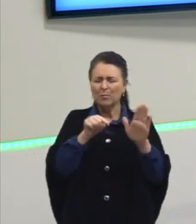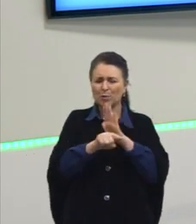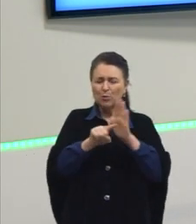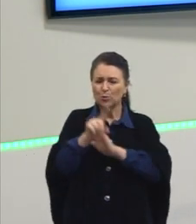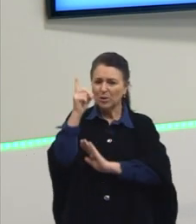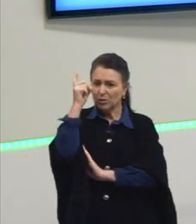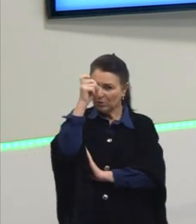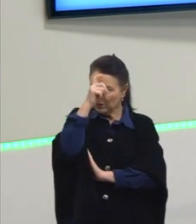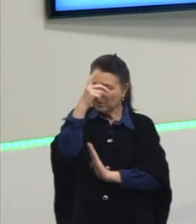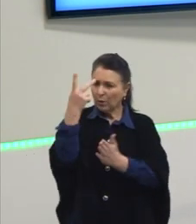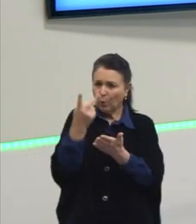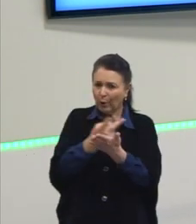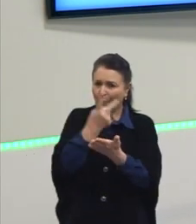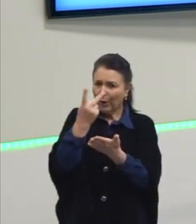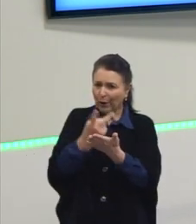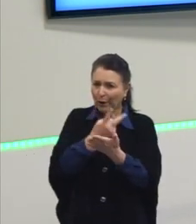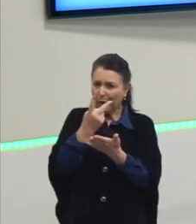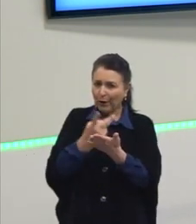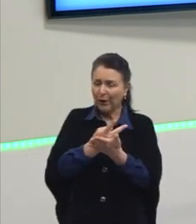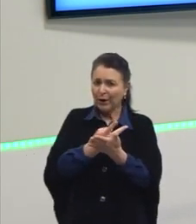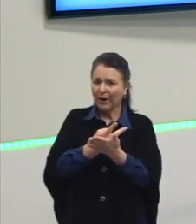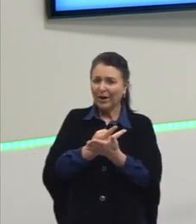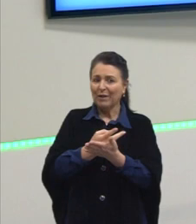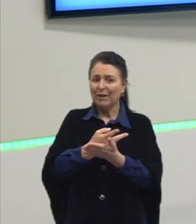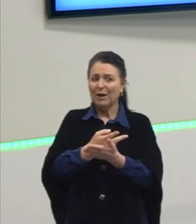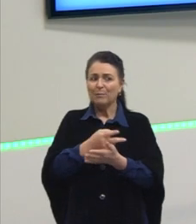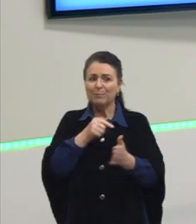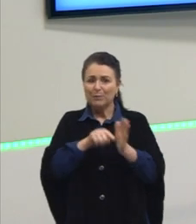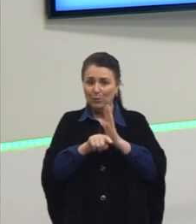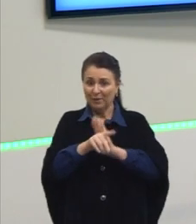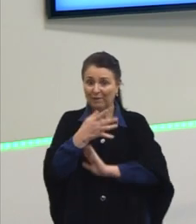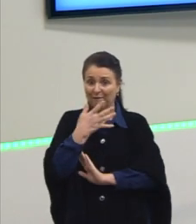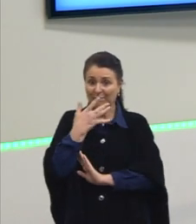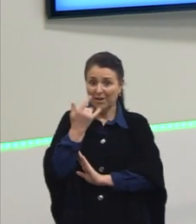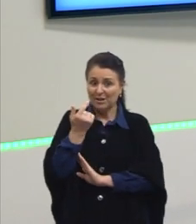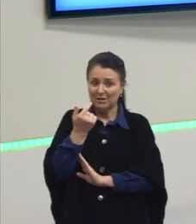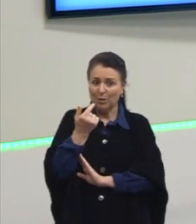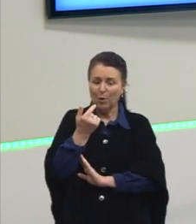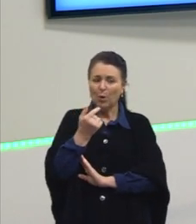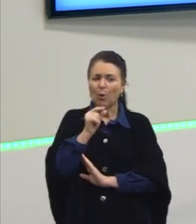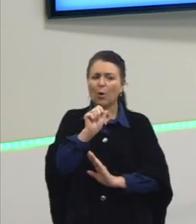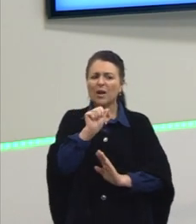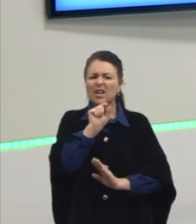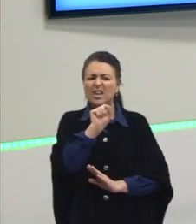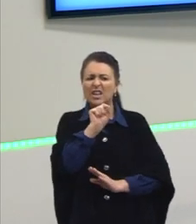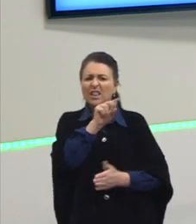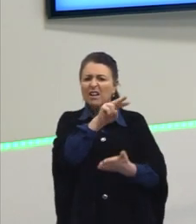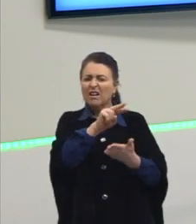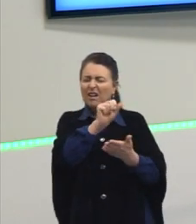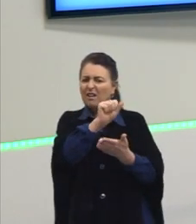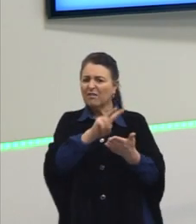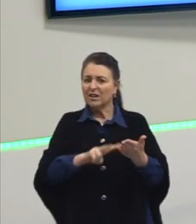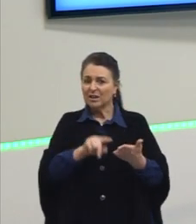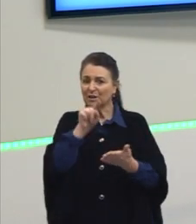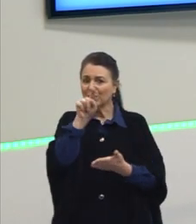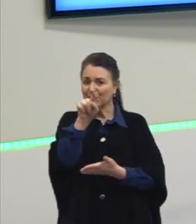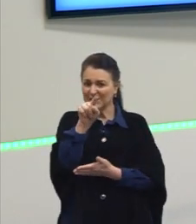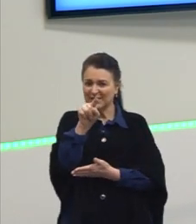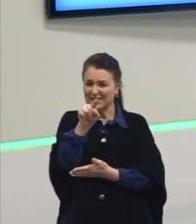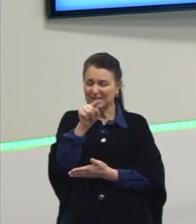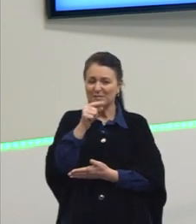erram muitas questões que são consideradas fáceis, eles imaginam que vocês acertaram as